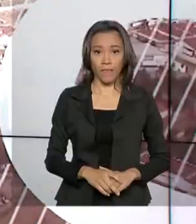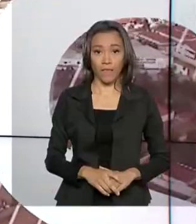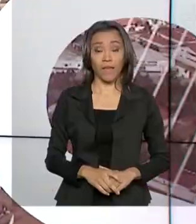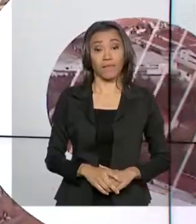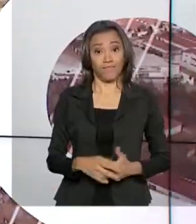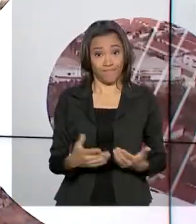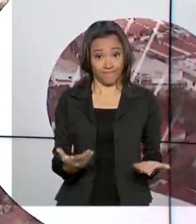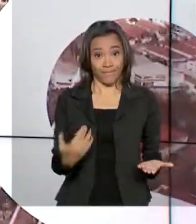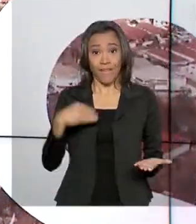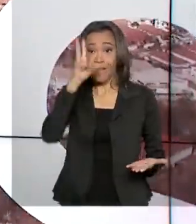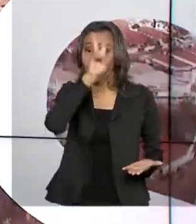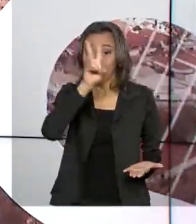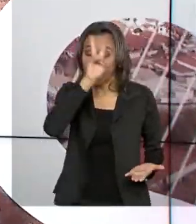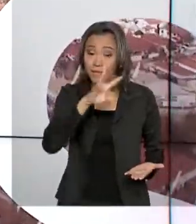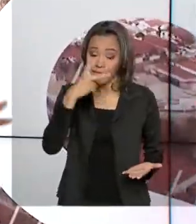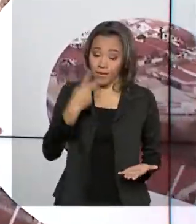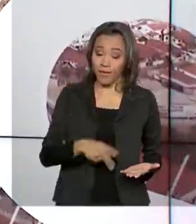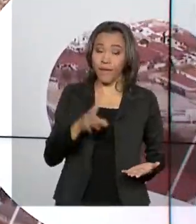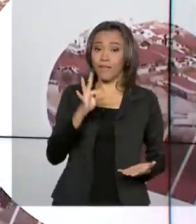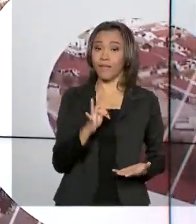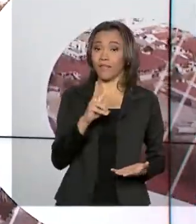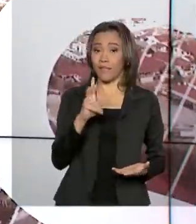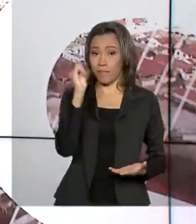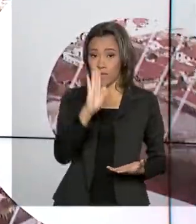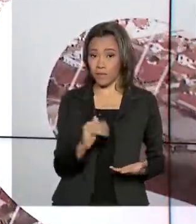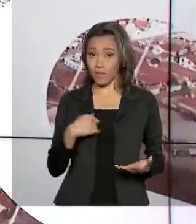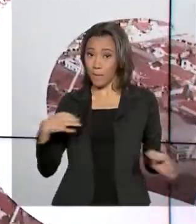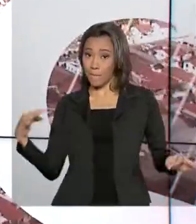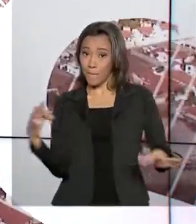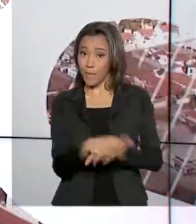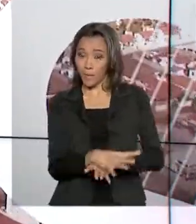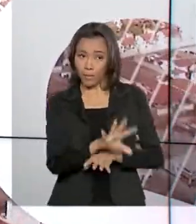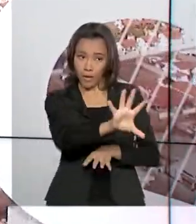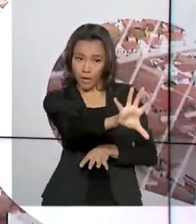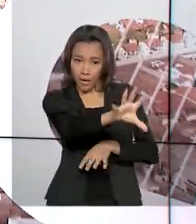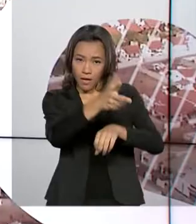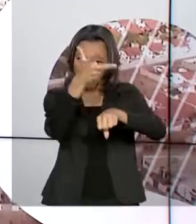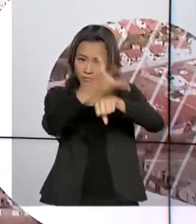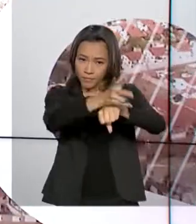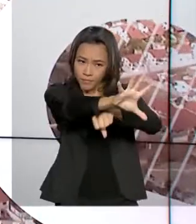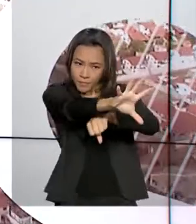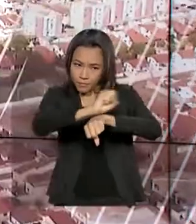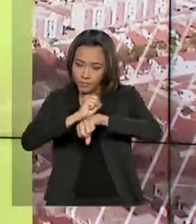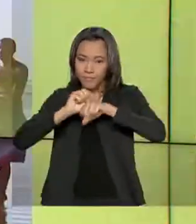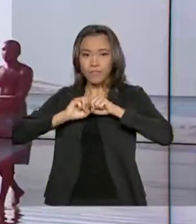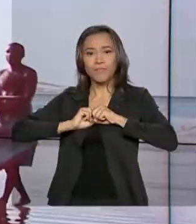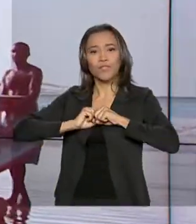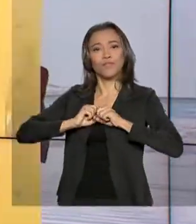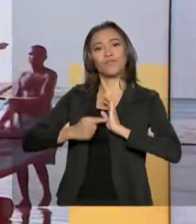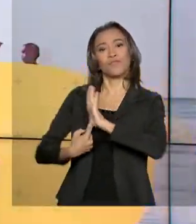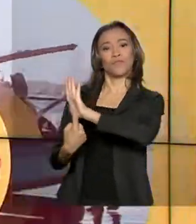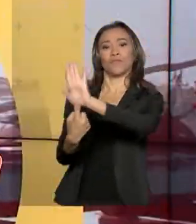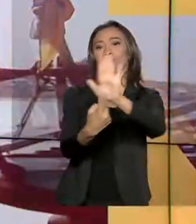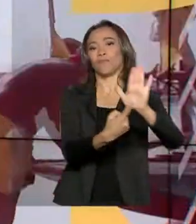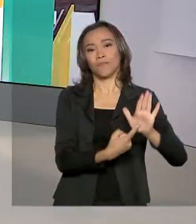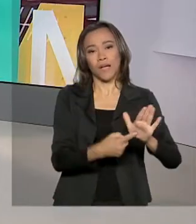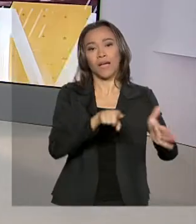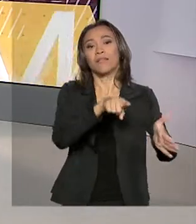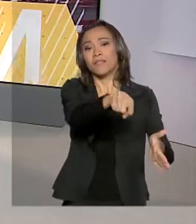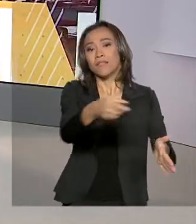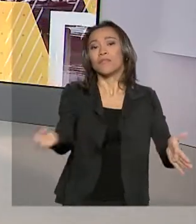Olha, lembrando que a TV Brasil está a postos para transmitir ao vivo a reinauguração da Base Brasileira Comandante Ferraz.